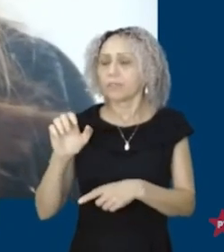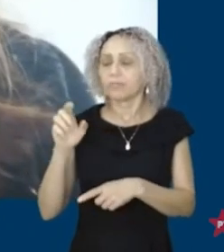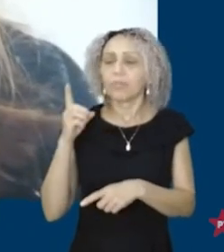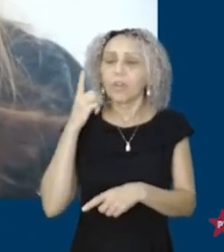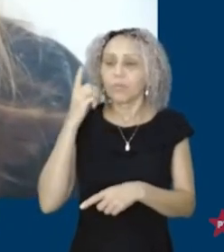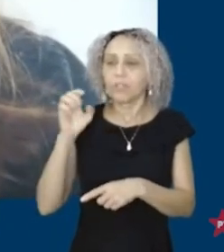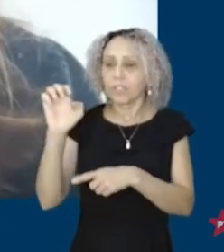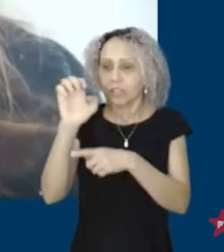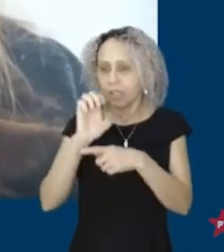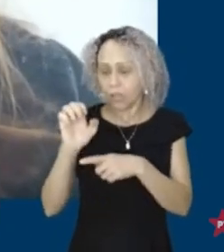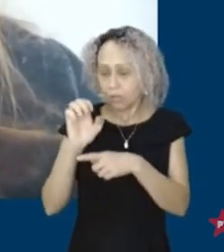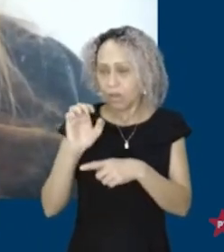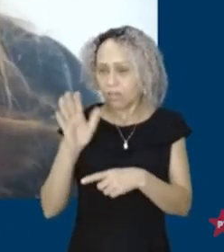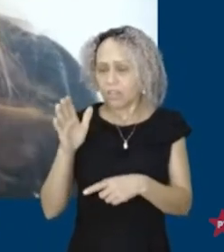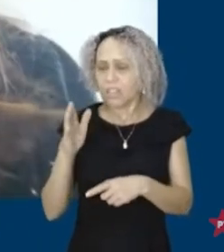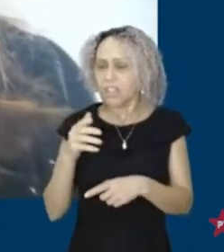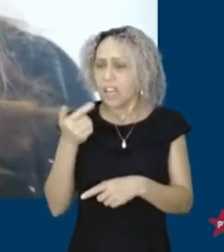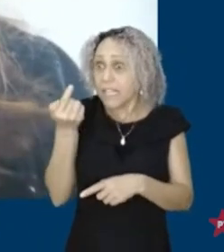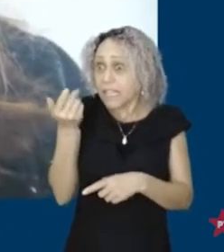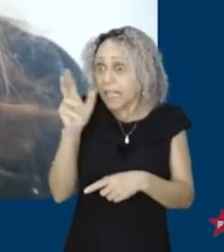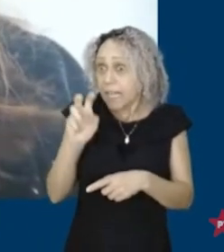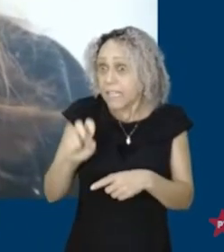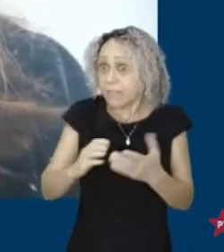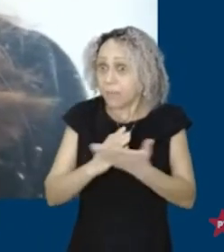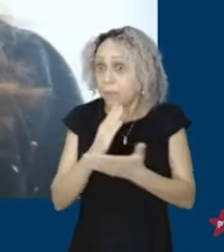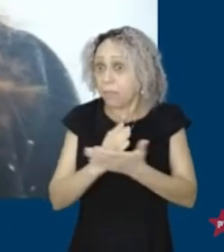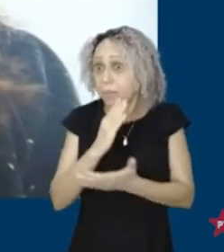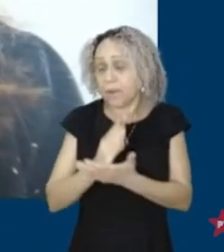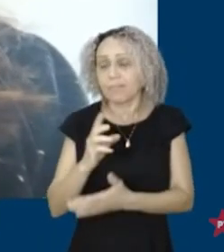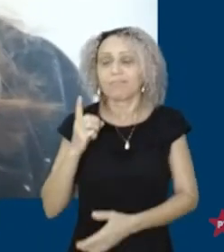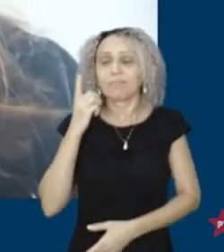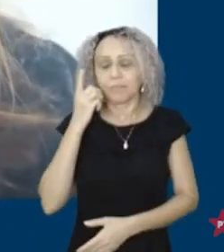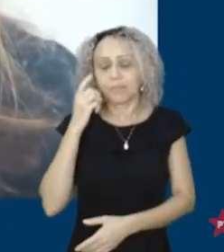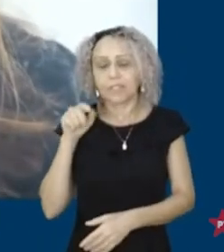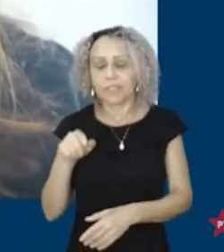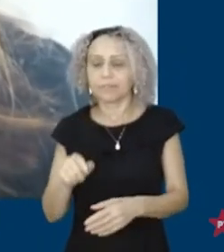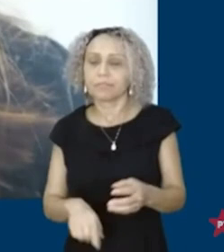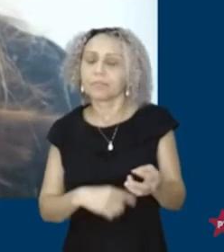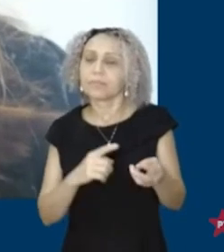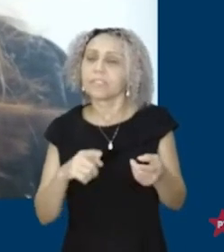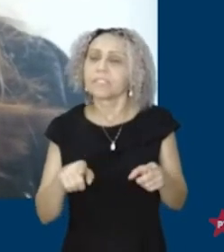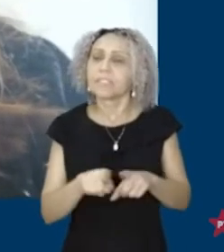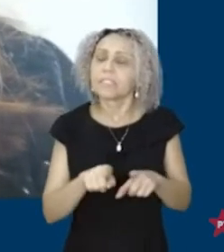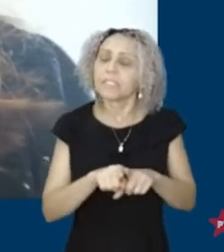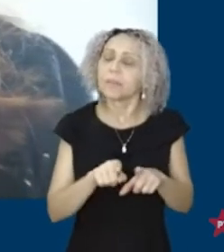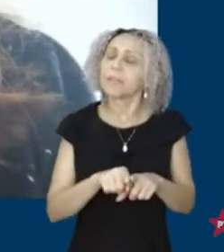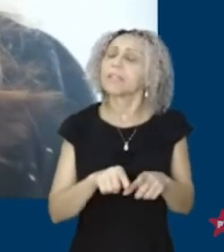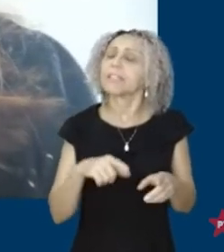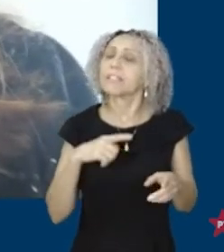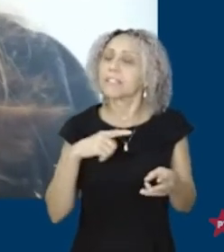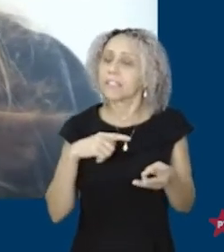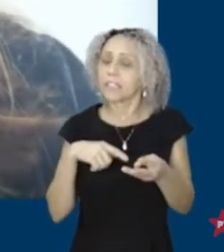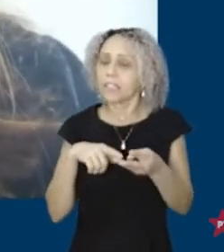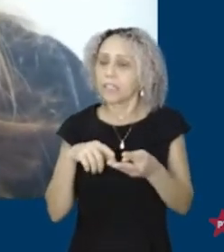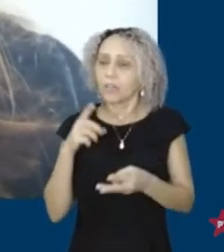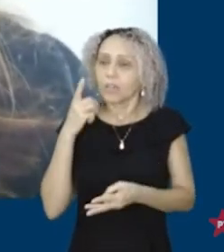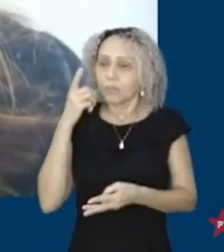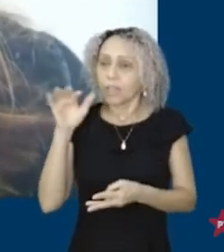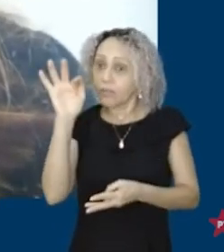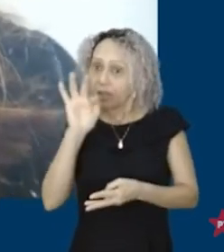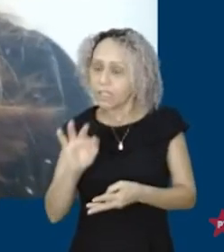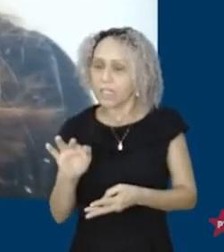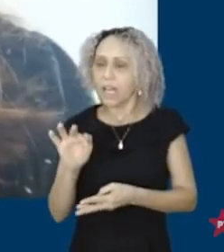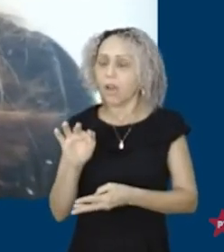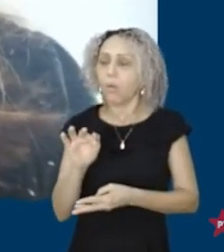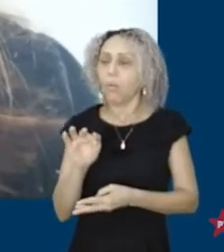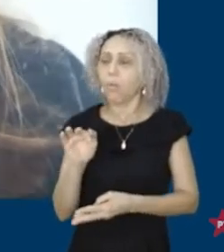as pesquisas lá. Em Montes Claros também vamos apresentar a candidatura do Paulo Guedes, deputado federal Paulo Guedes. O Paulo que